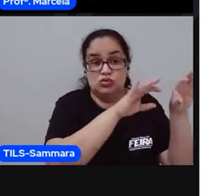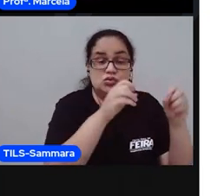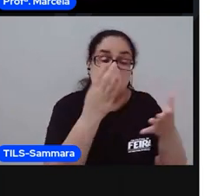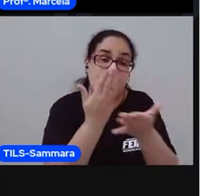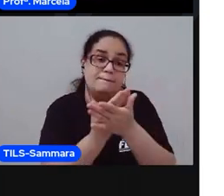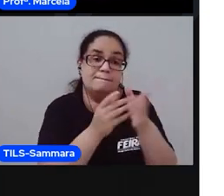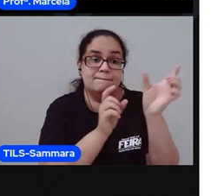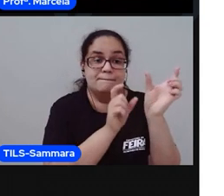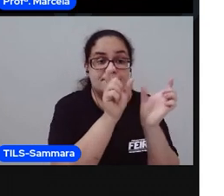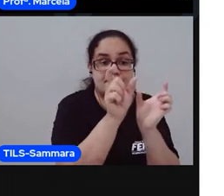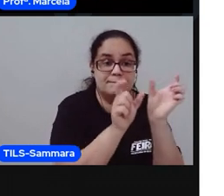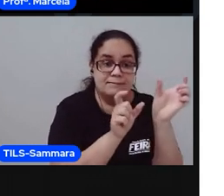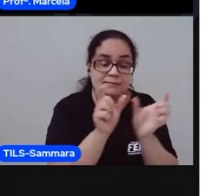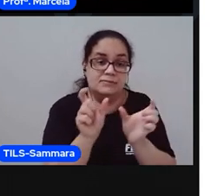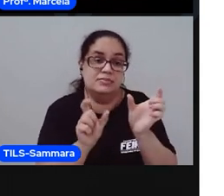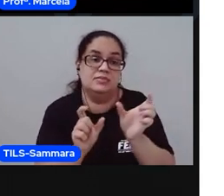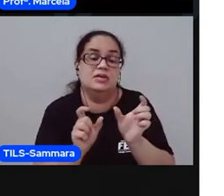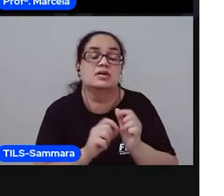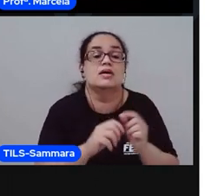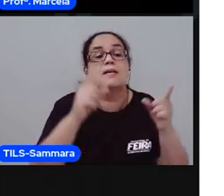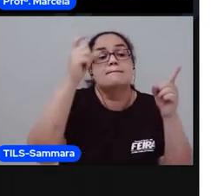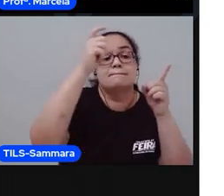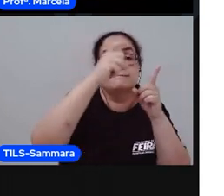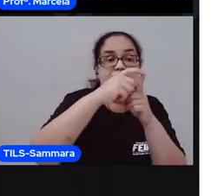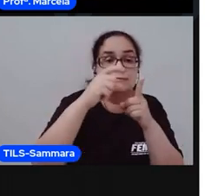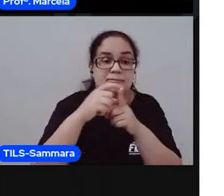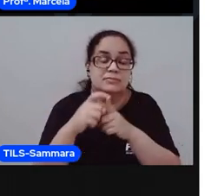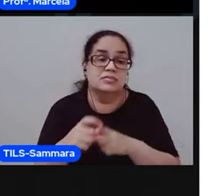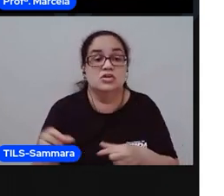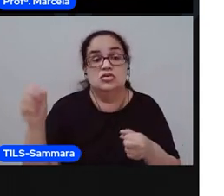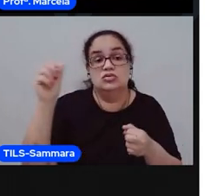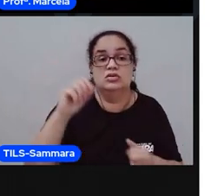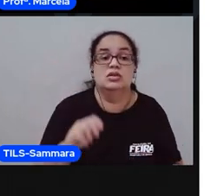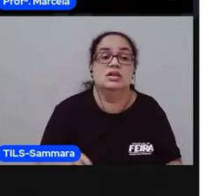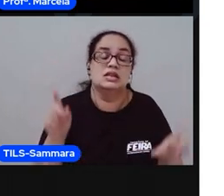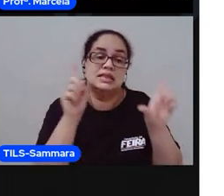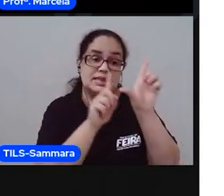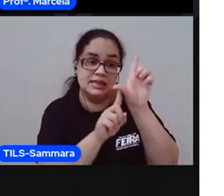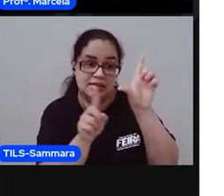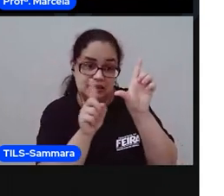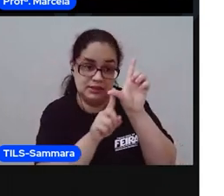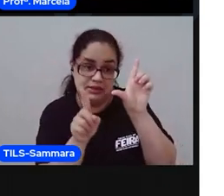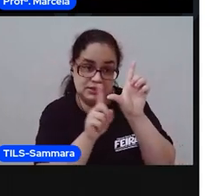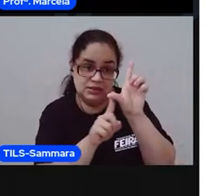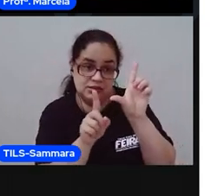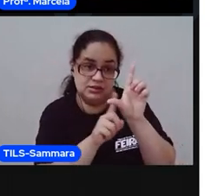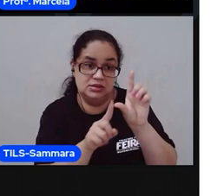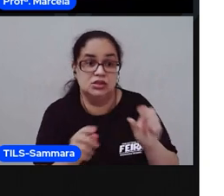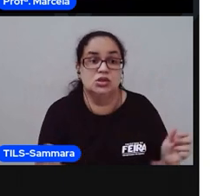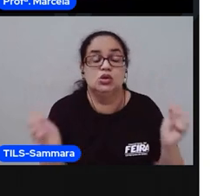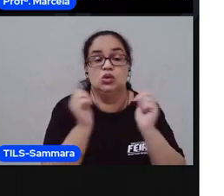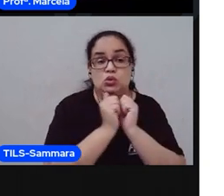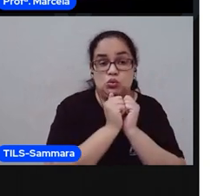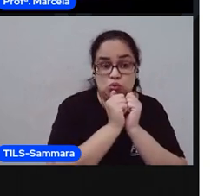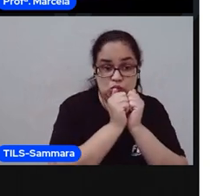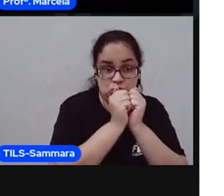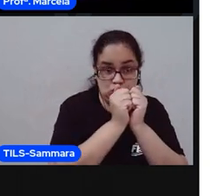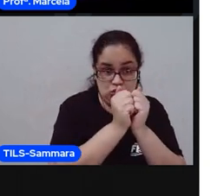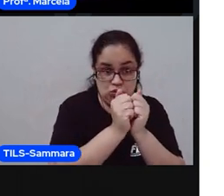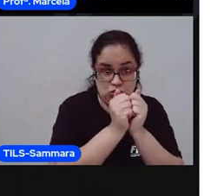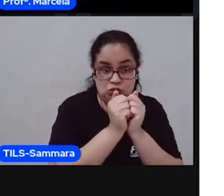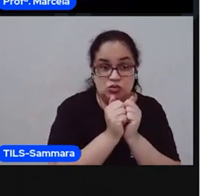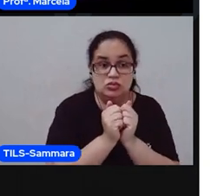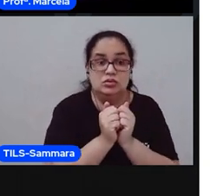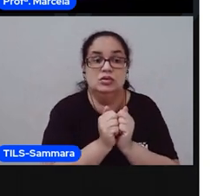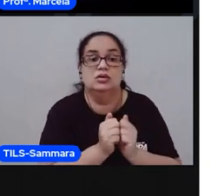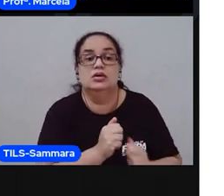palavras. As palavras são formadas por letras e juntas. Elas